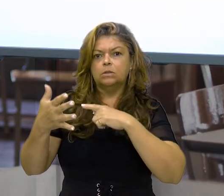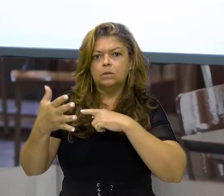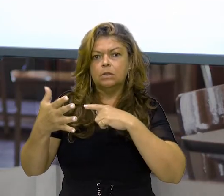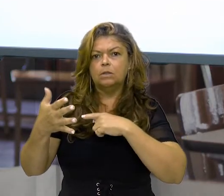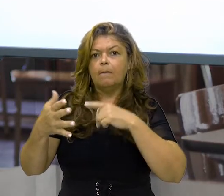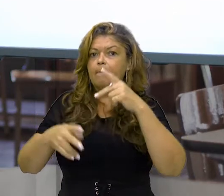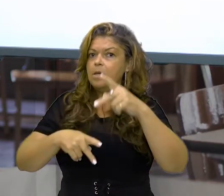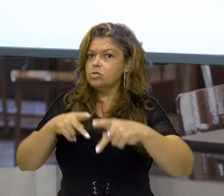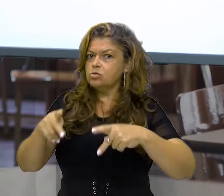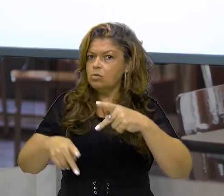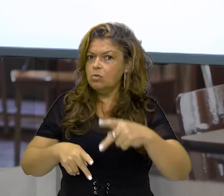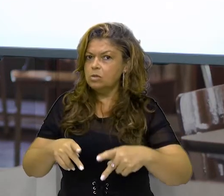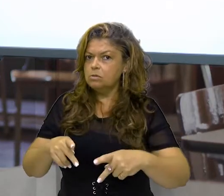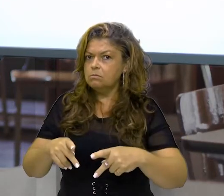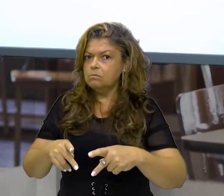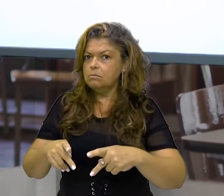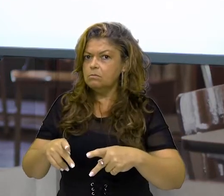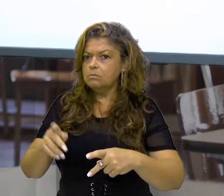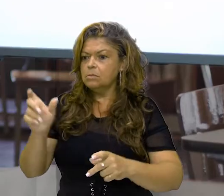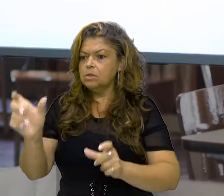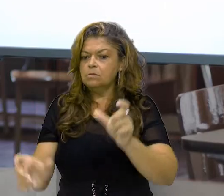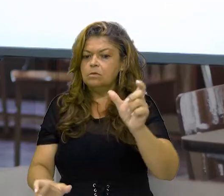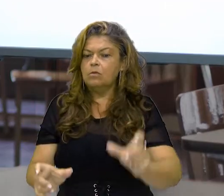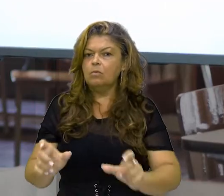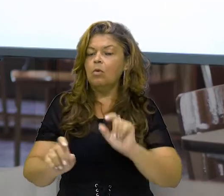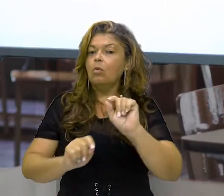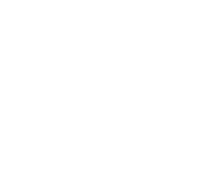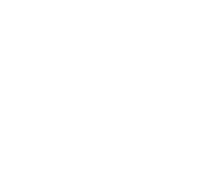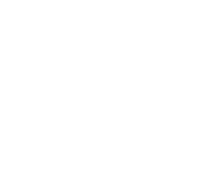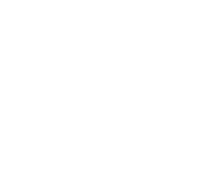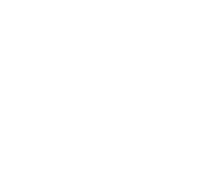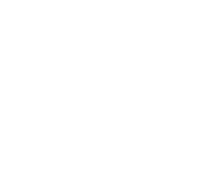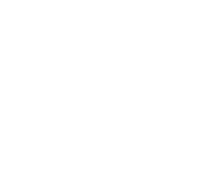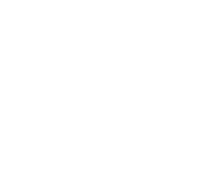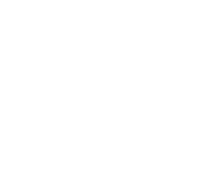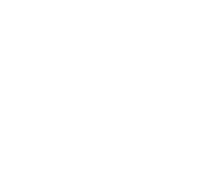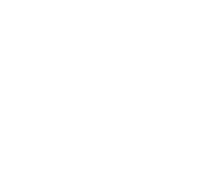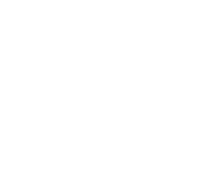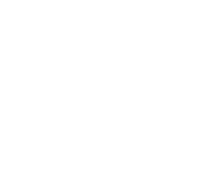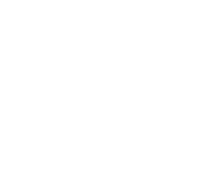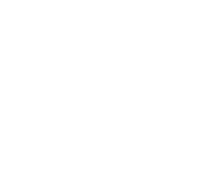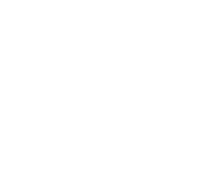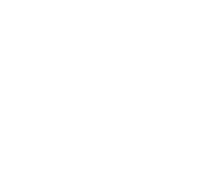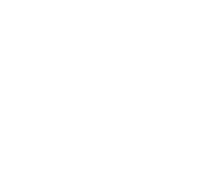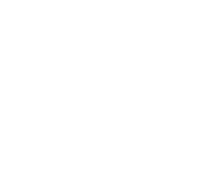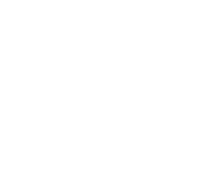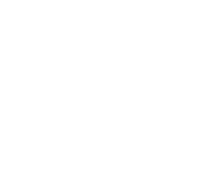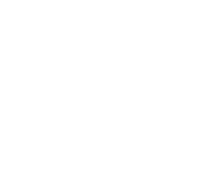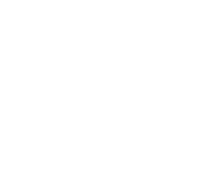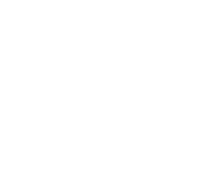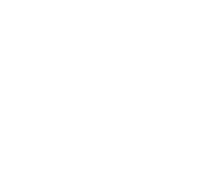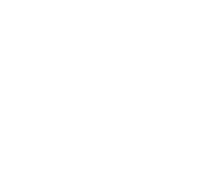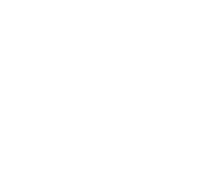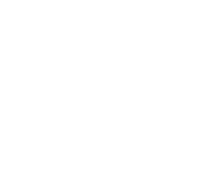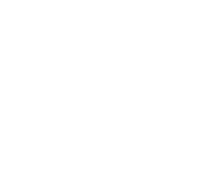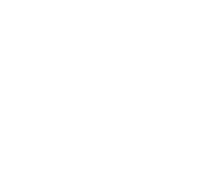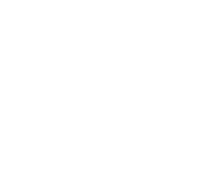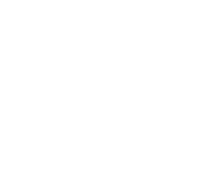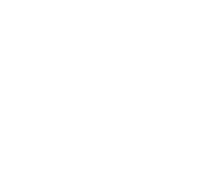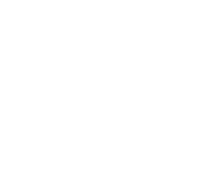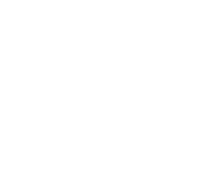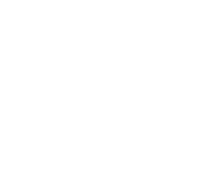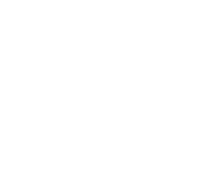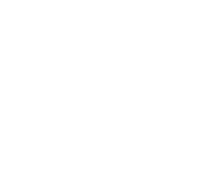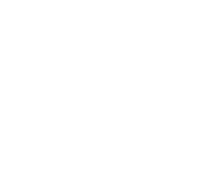geradas pelo seguinte, pelo simples não reconhecimento do diferente